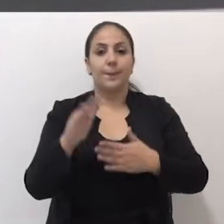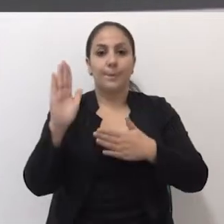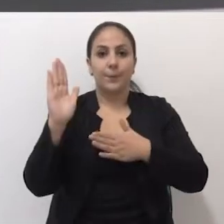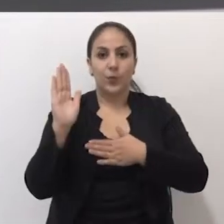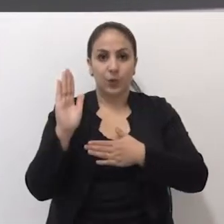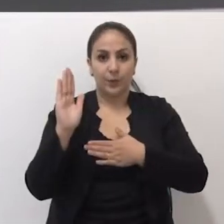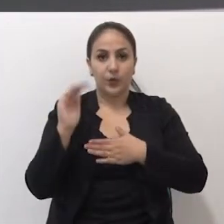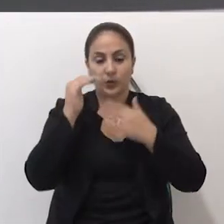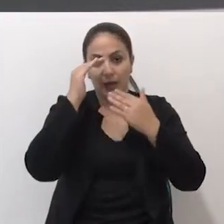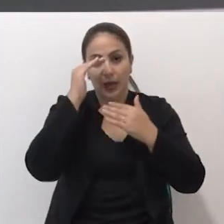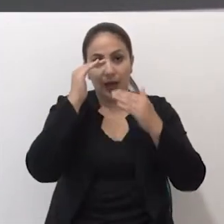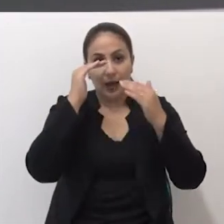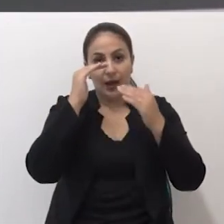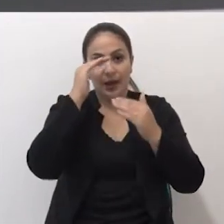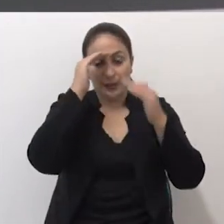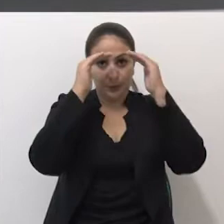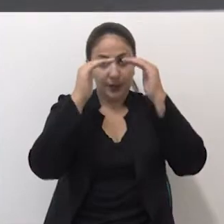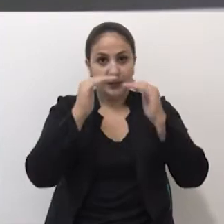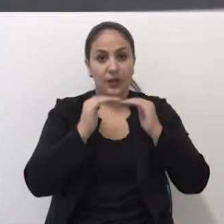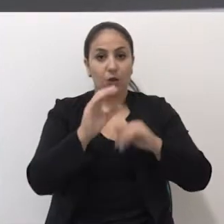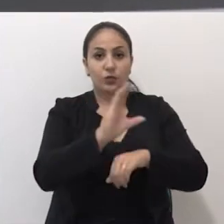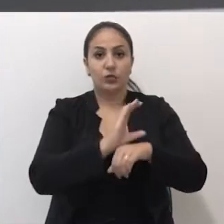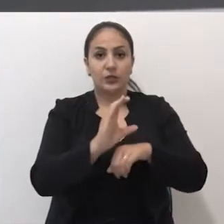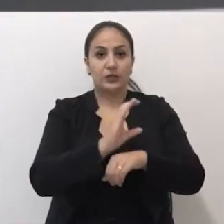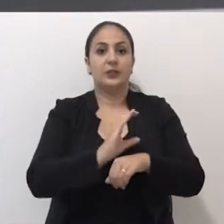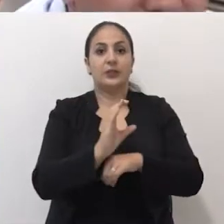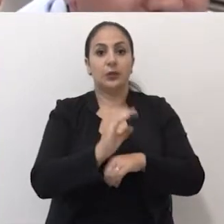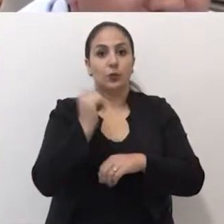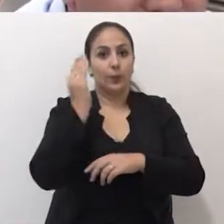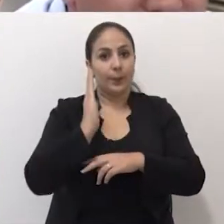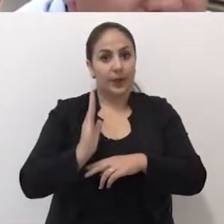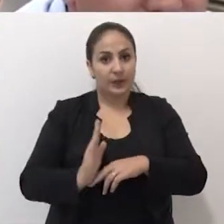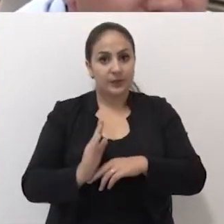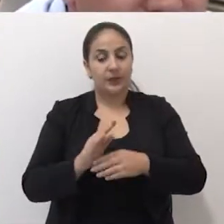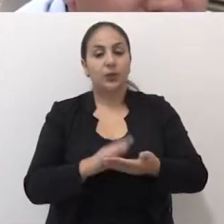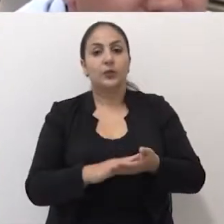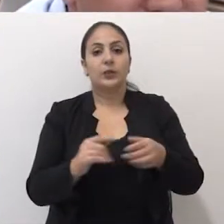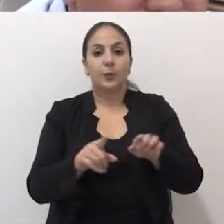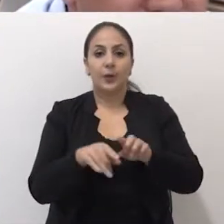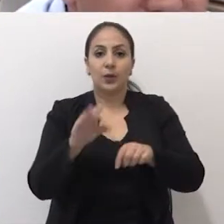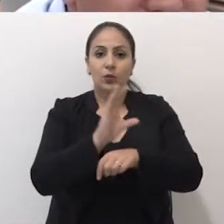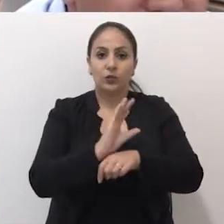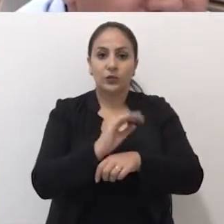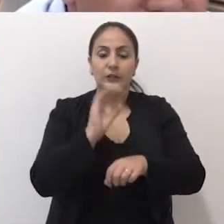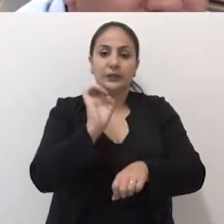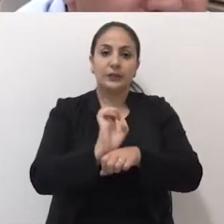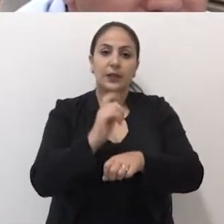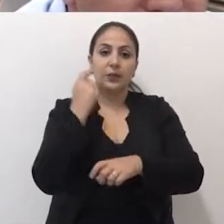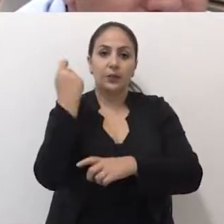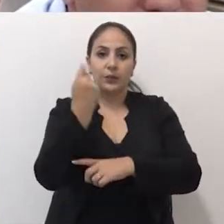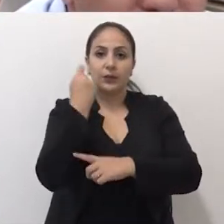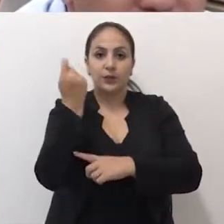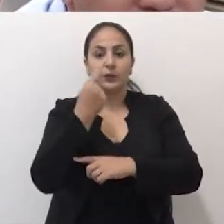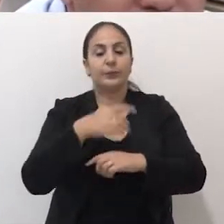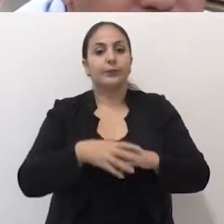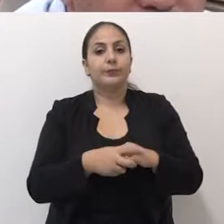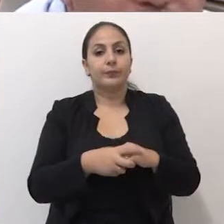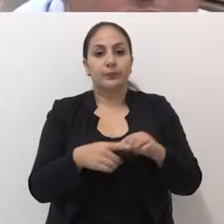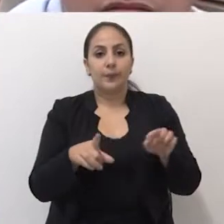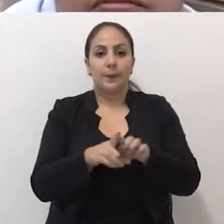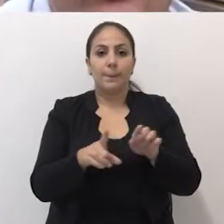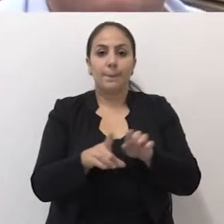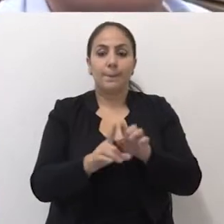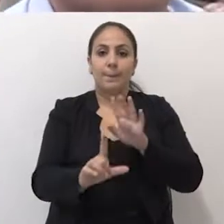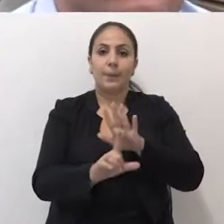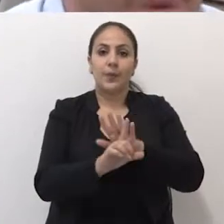Prometo cumprir a Constituição da República Federativa do Brasil, a Constituição do Estado do Rio Grande do Sul